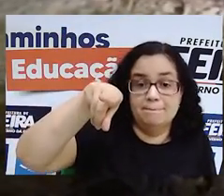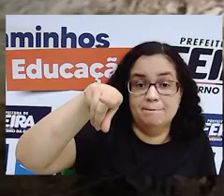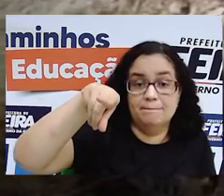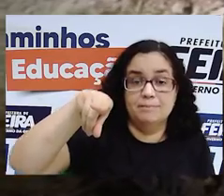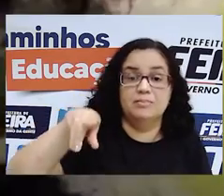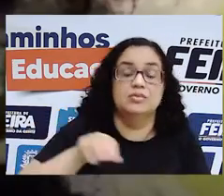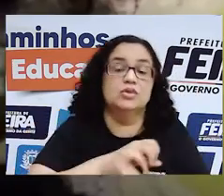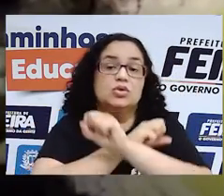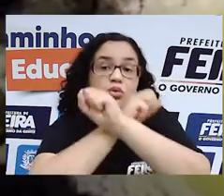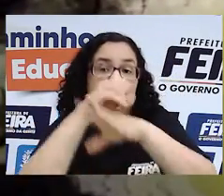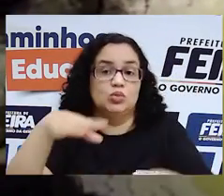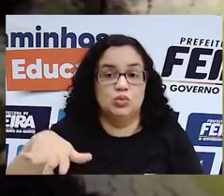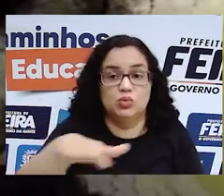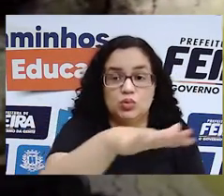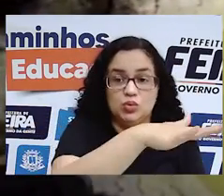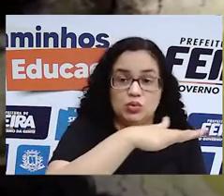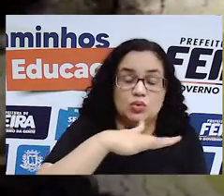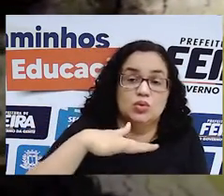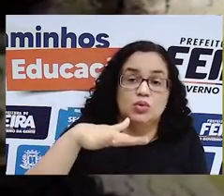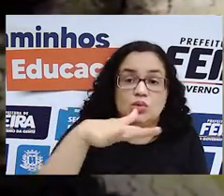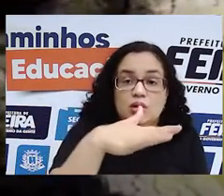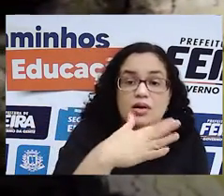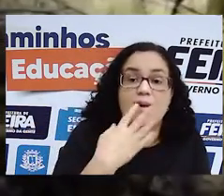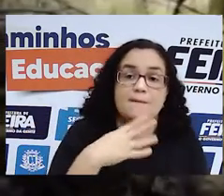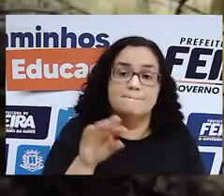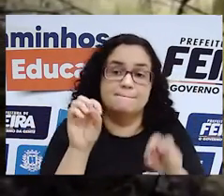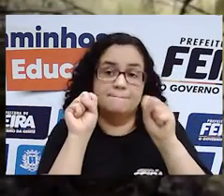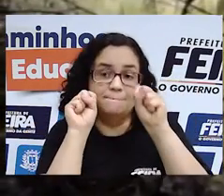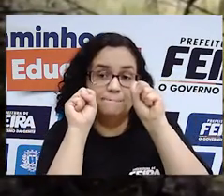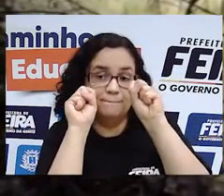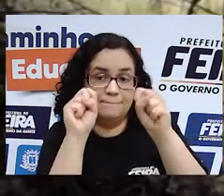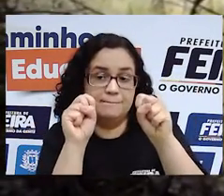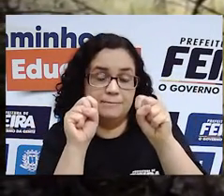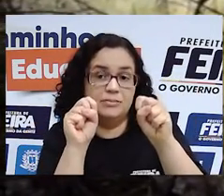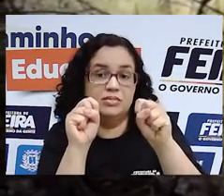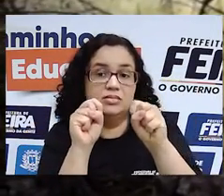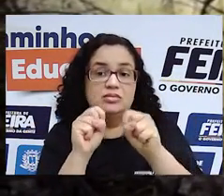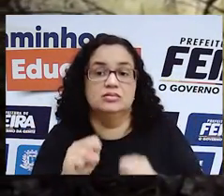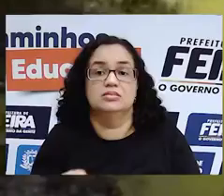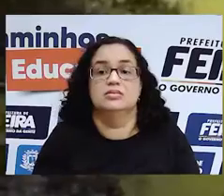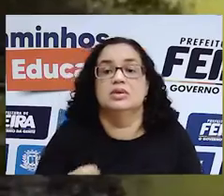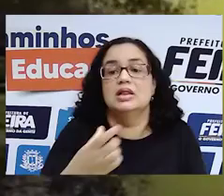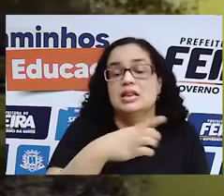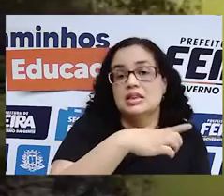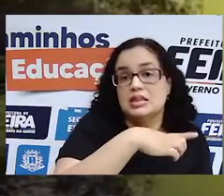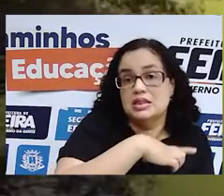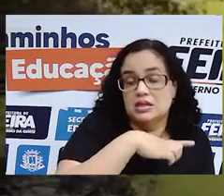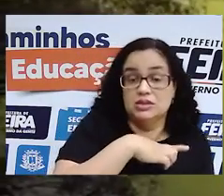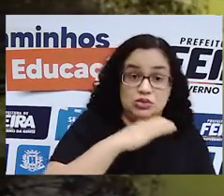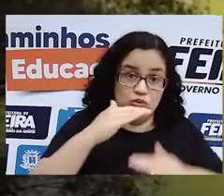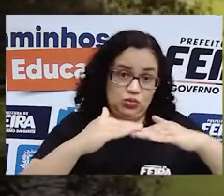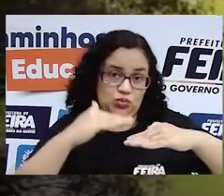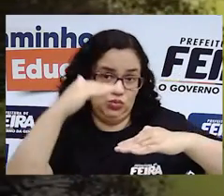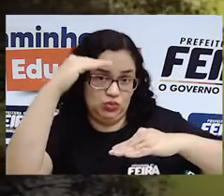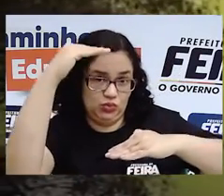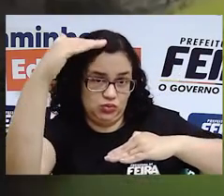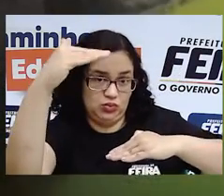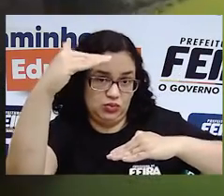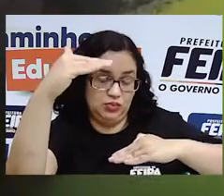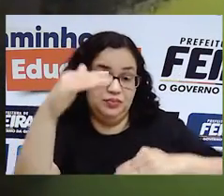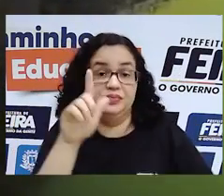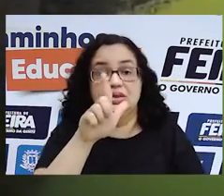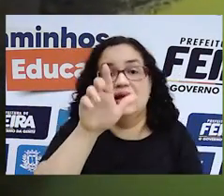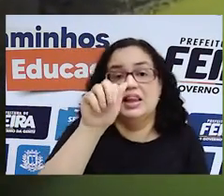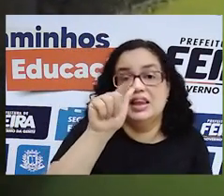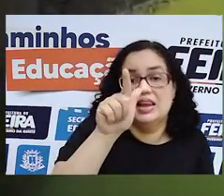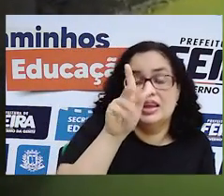uma erupção do subsolo. A cor verde é causada pela alta concentração de enxofre que se acumula na parte superior. O lago muda a